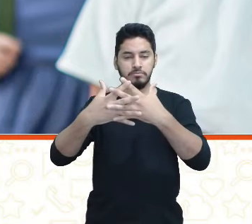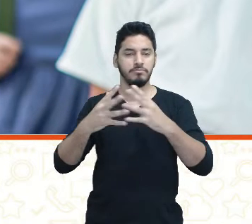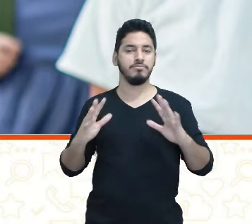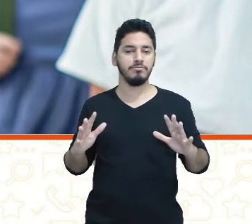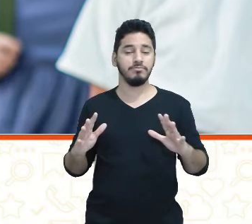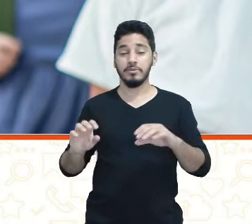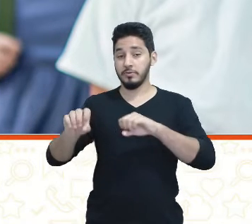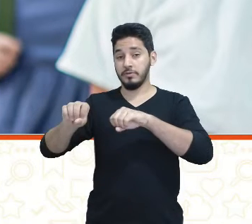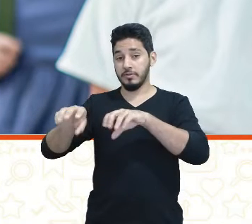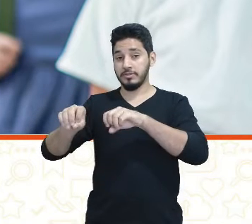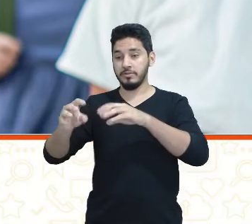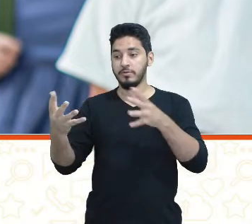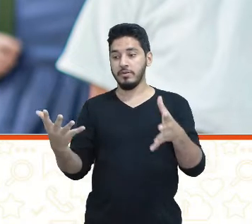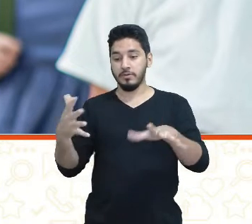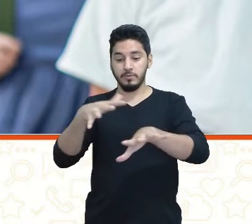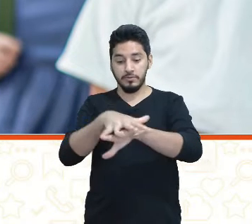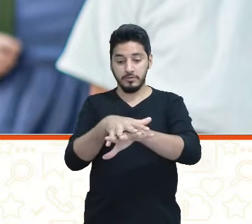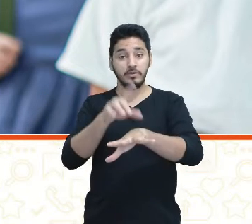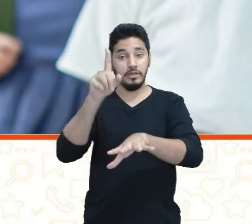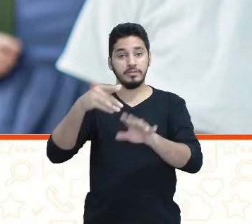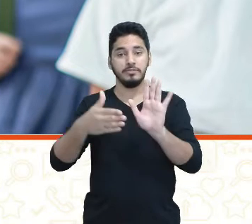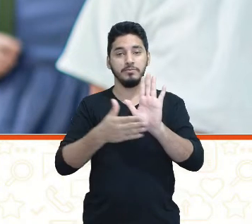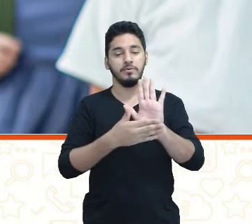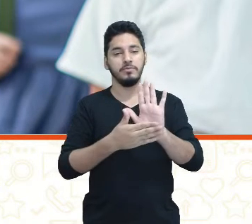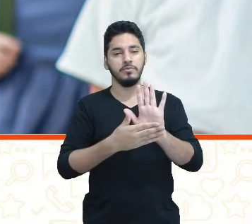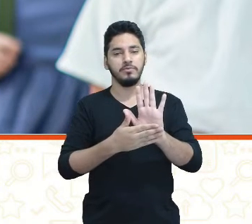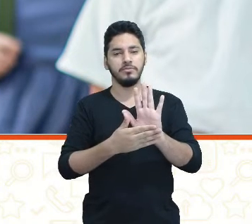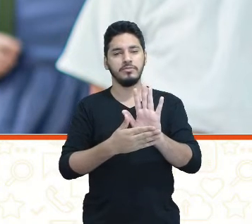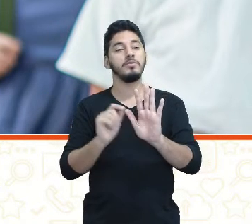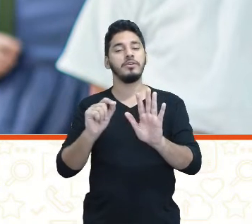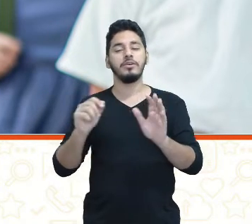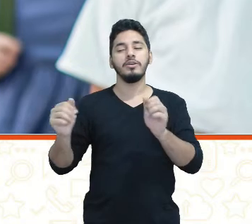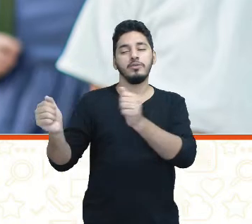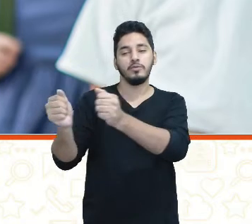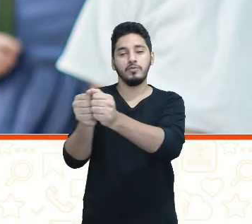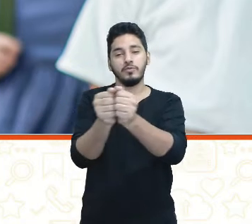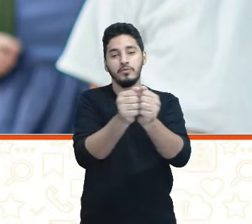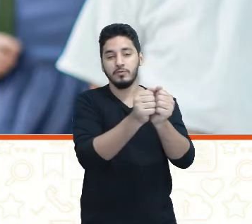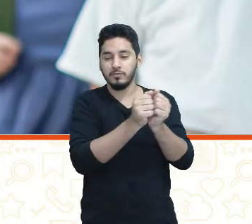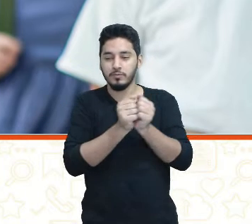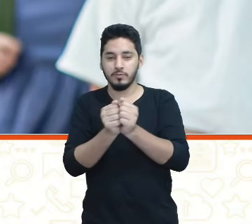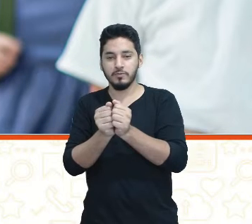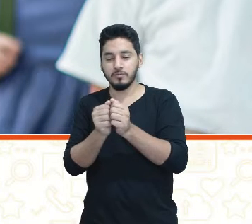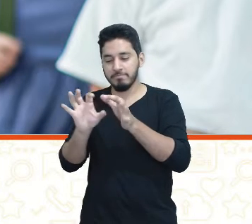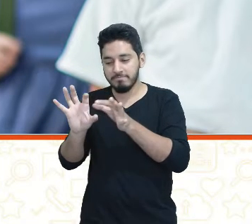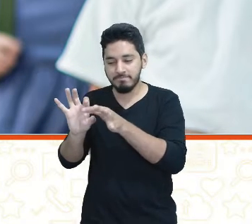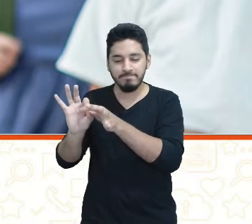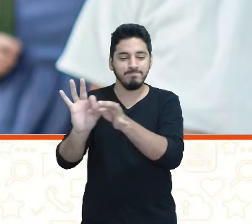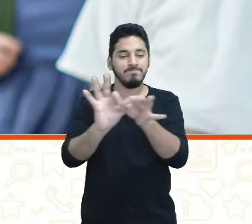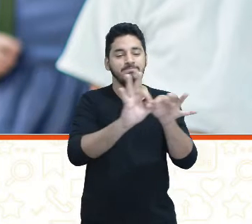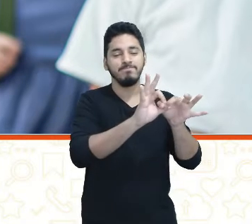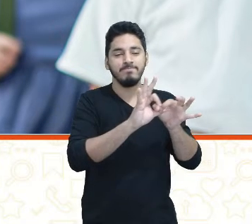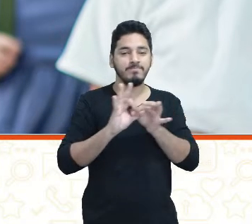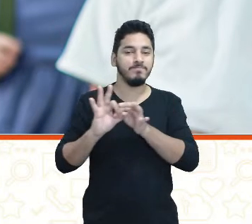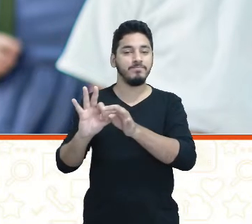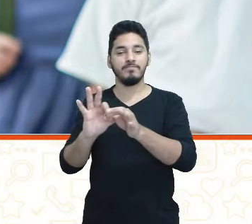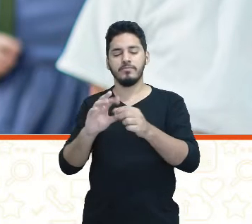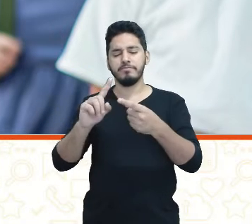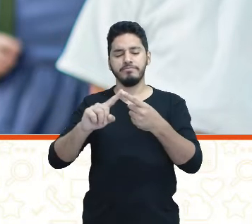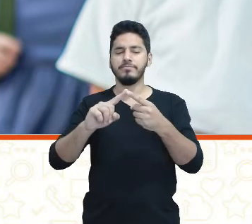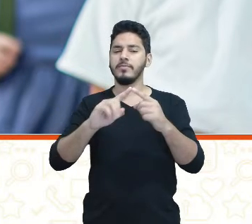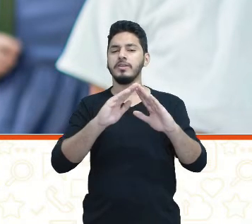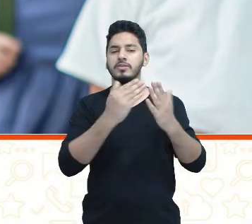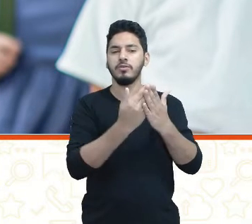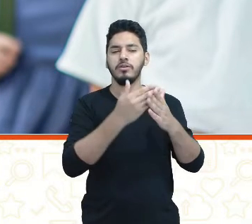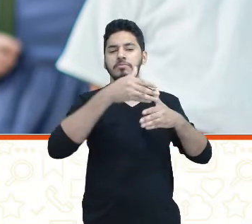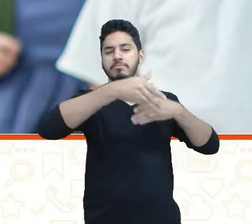educação inclusiva, ela traz essa proposta que precisamos estar juntos, precisamos fazer parte, fazer parte da escola,